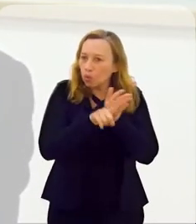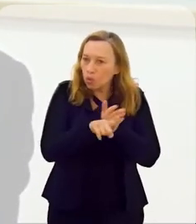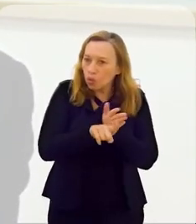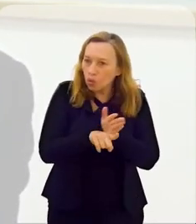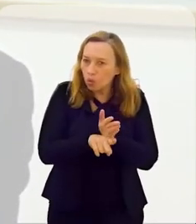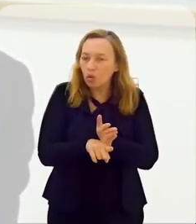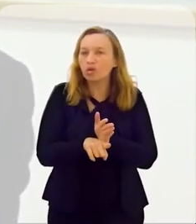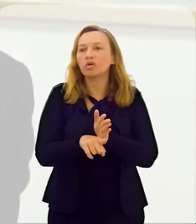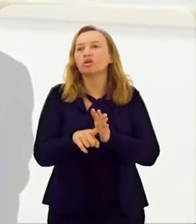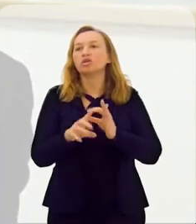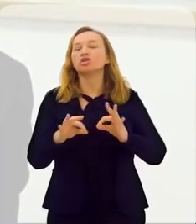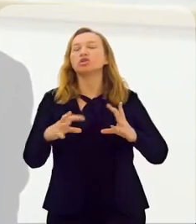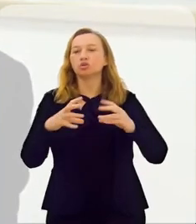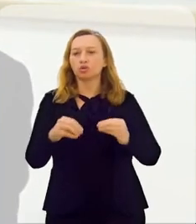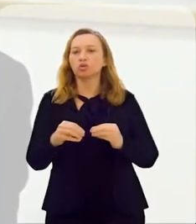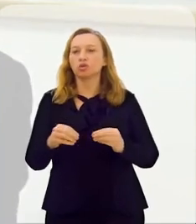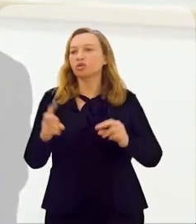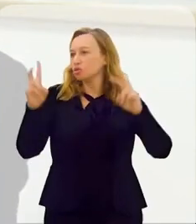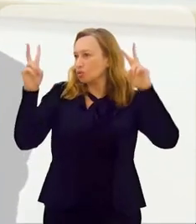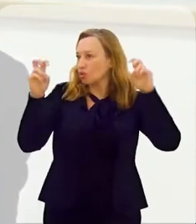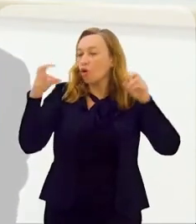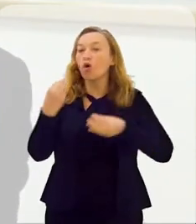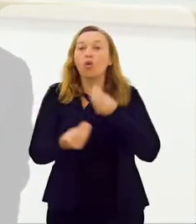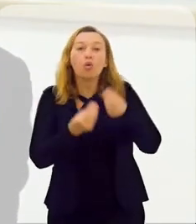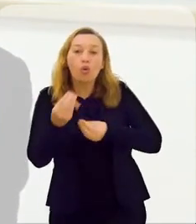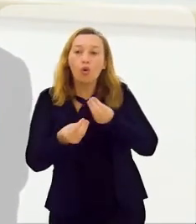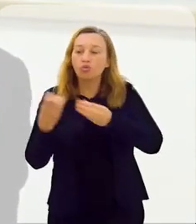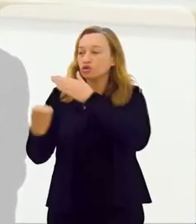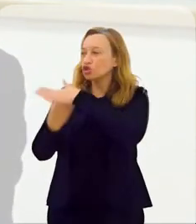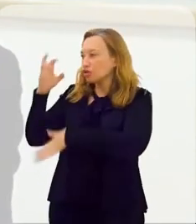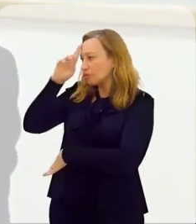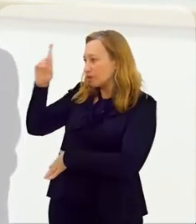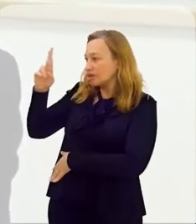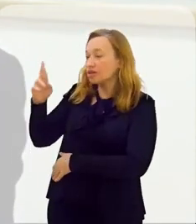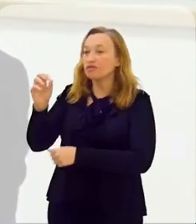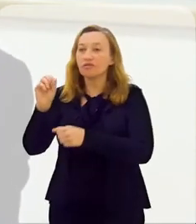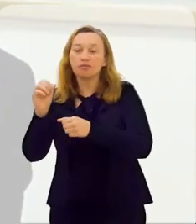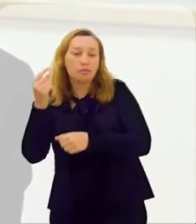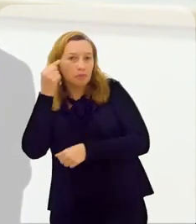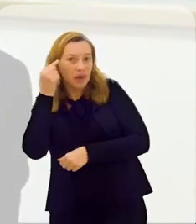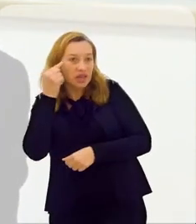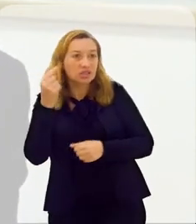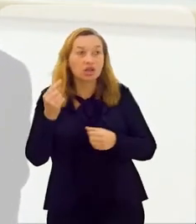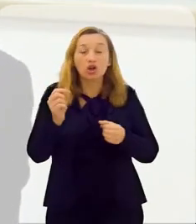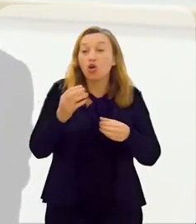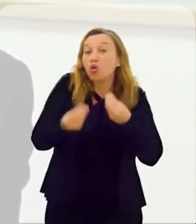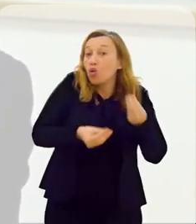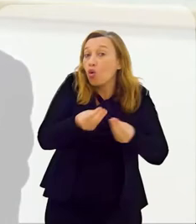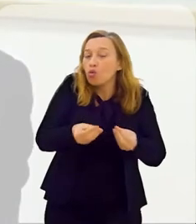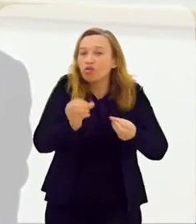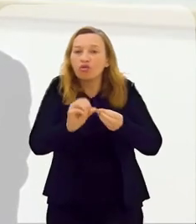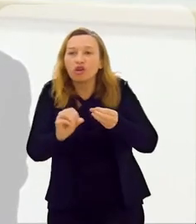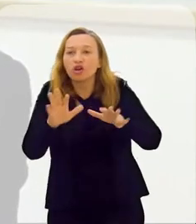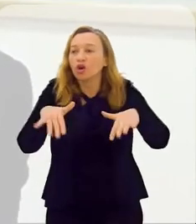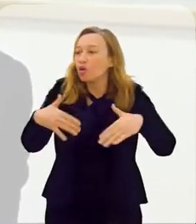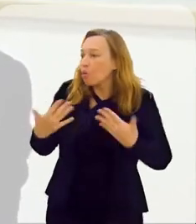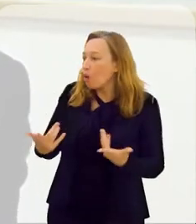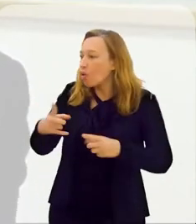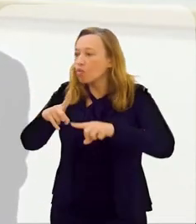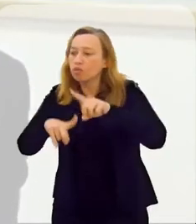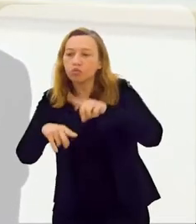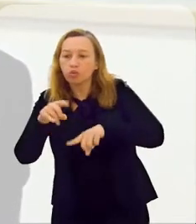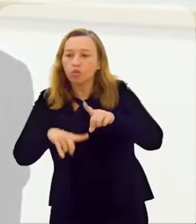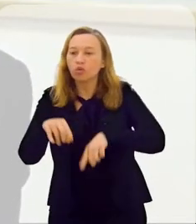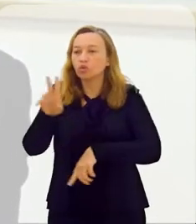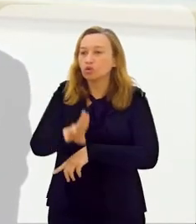vamos fazer todo um levantamento daquele case. como que o empresário pensa, por que ele fez aquilo, como que ele